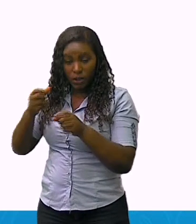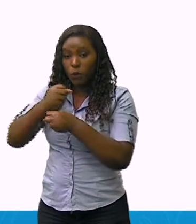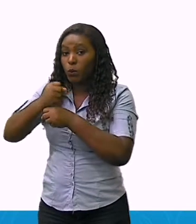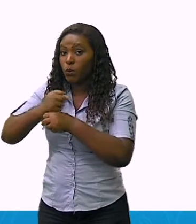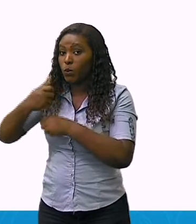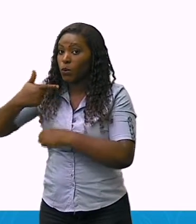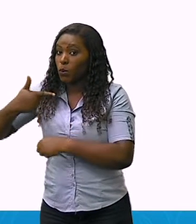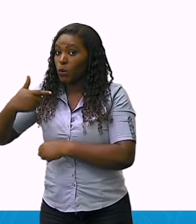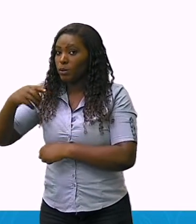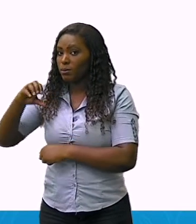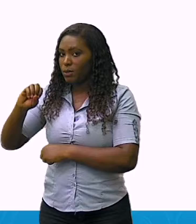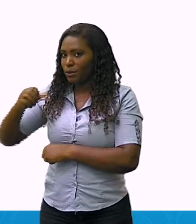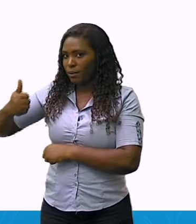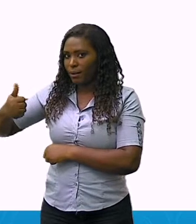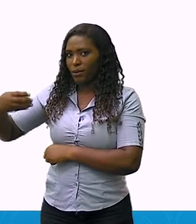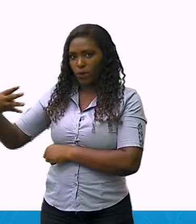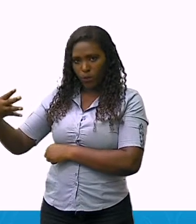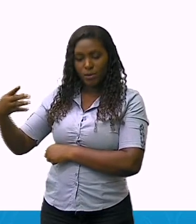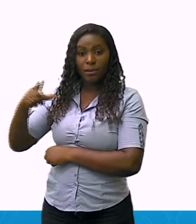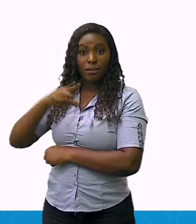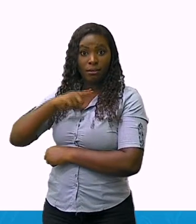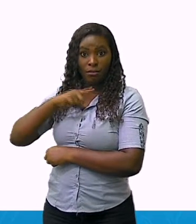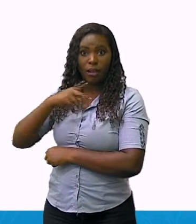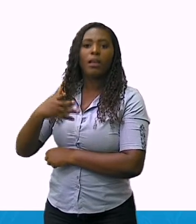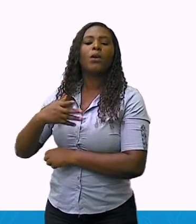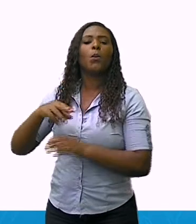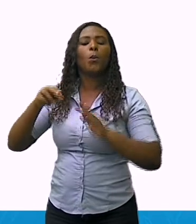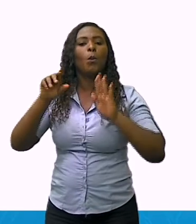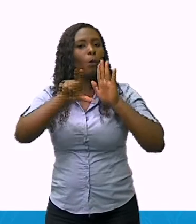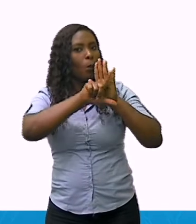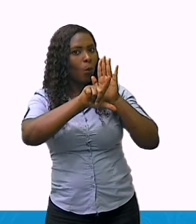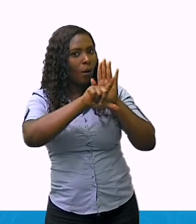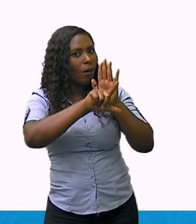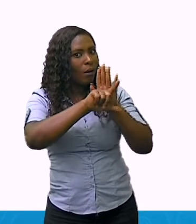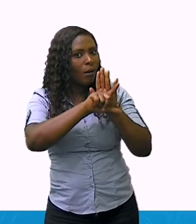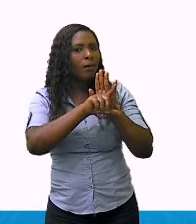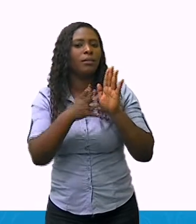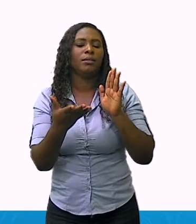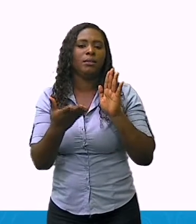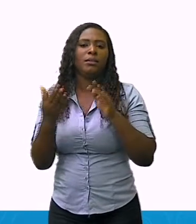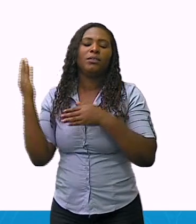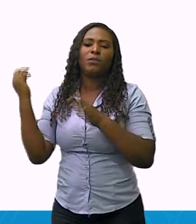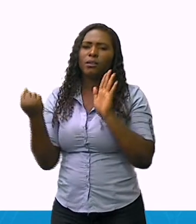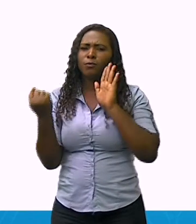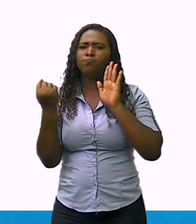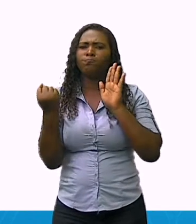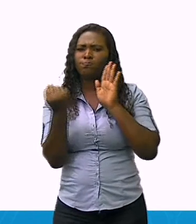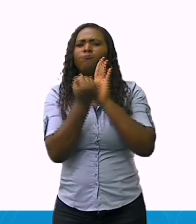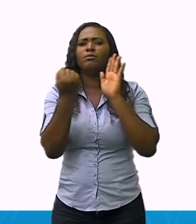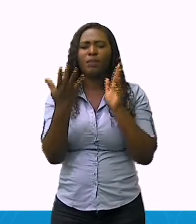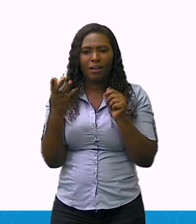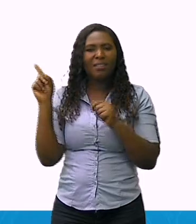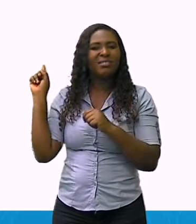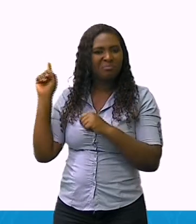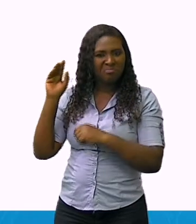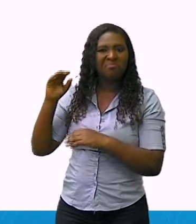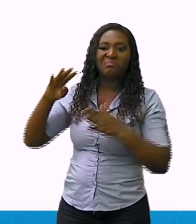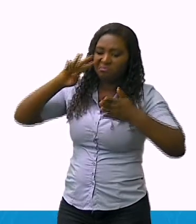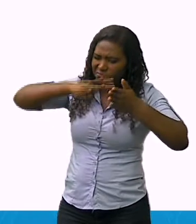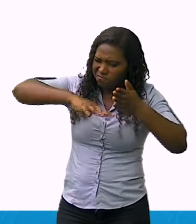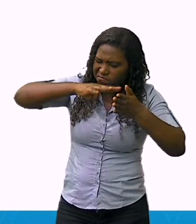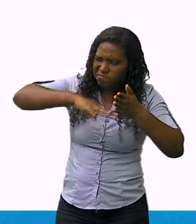possui 1.123 metros de altitude, sendo um ponto ideal para atividades